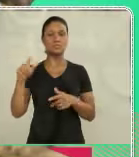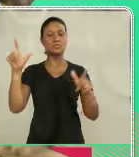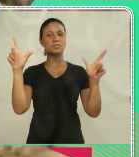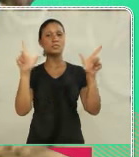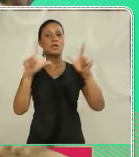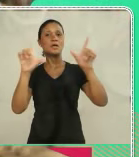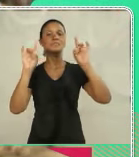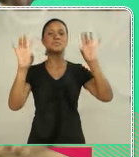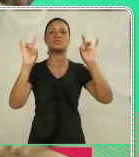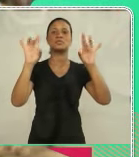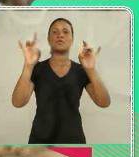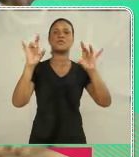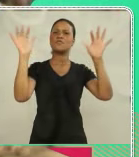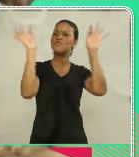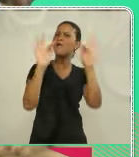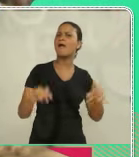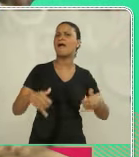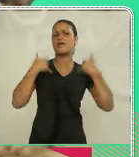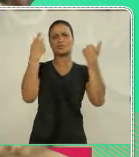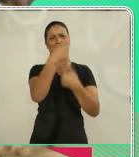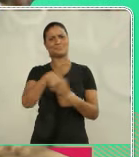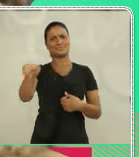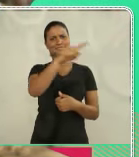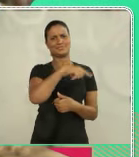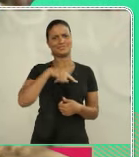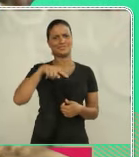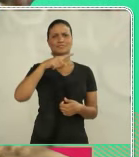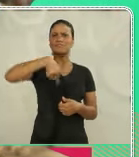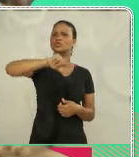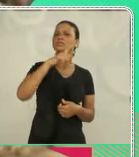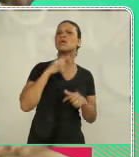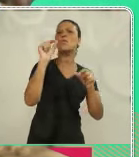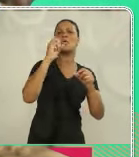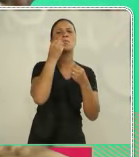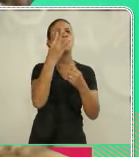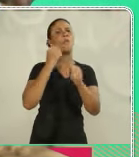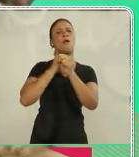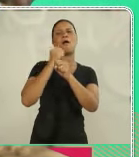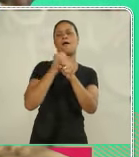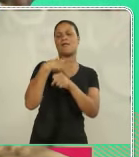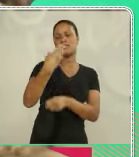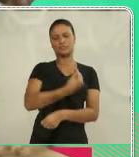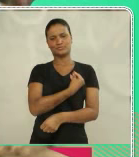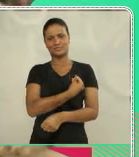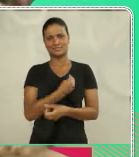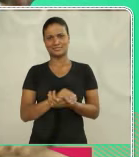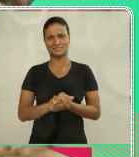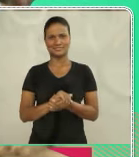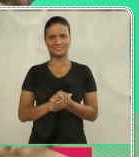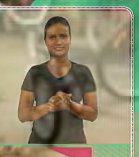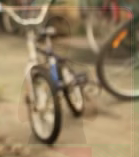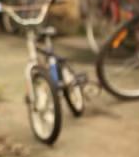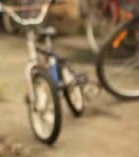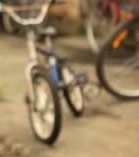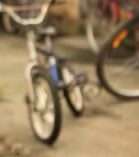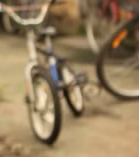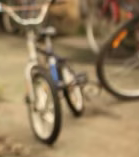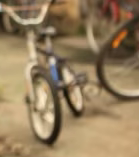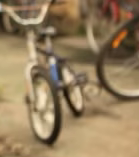Programa Especial, feliz aniversário para vocês. Que vocês tenham bons anos de vida, hein?